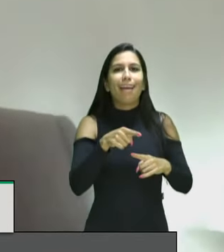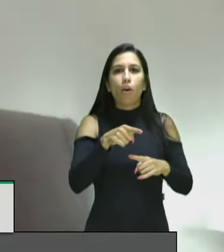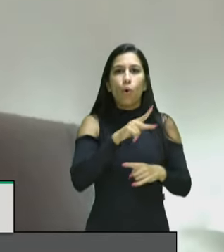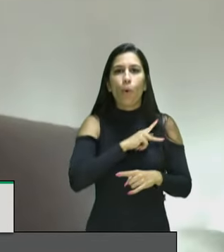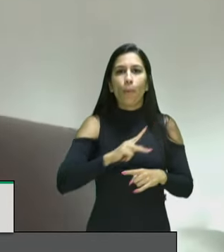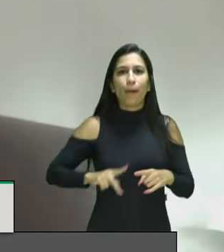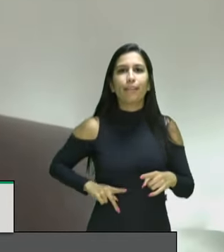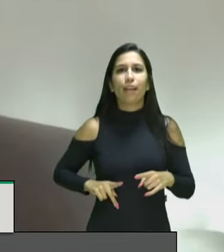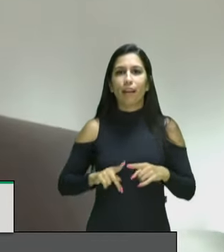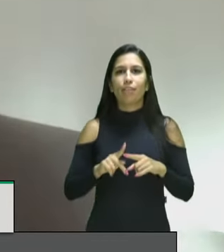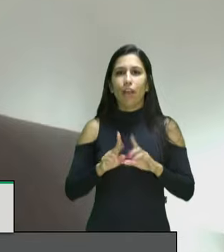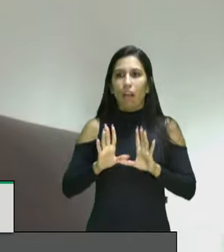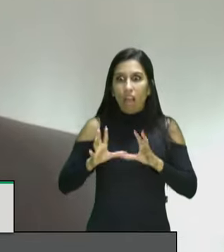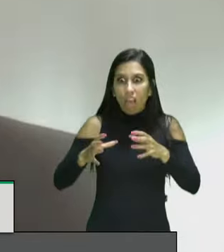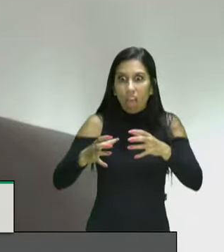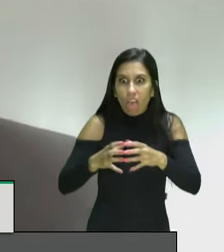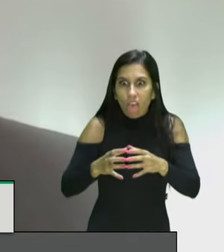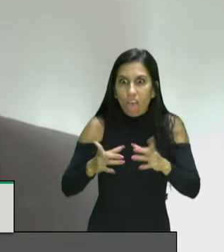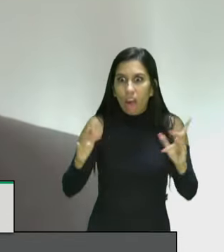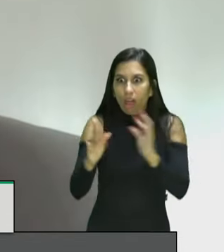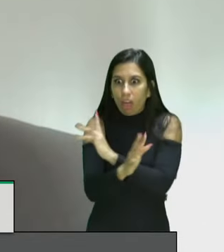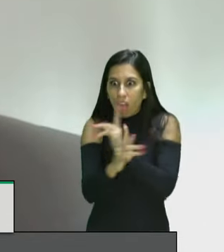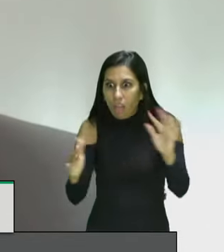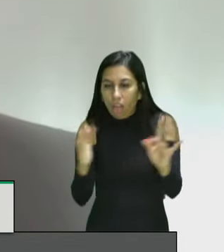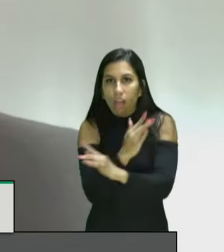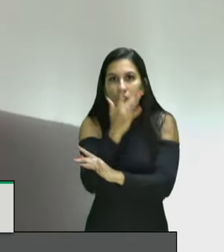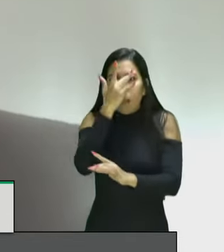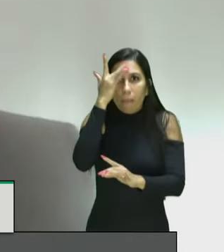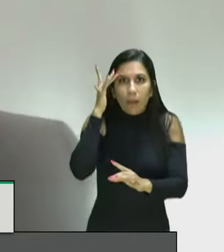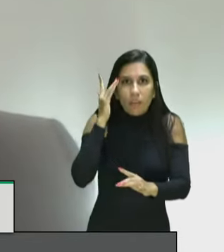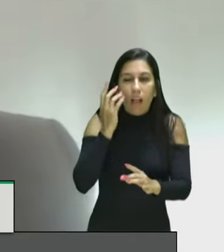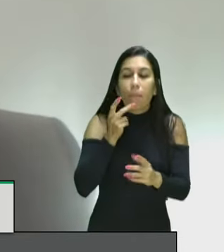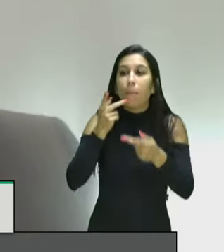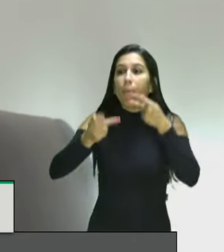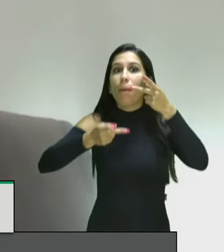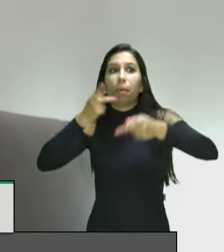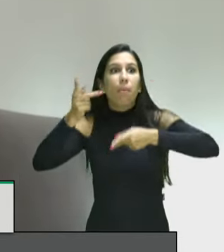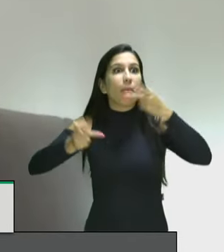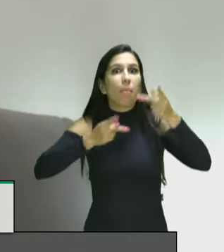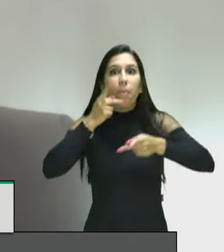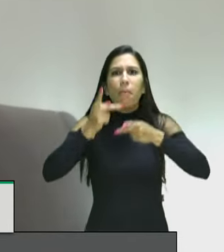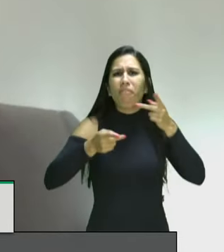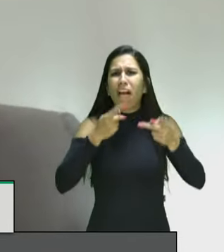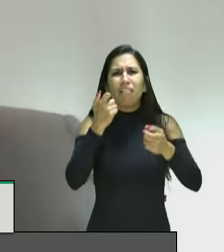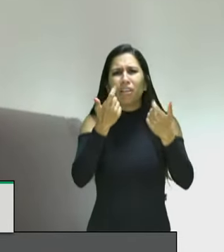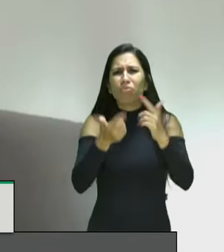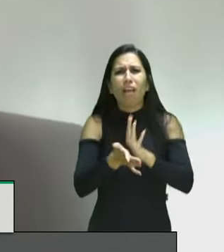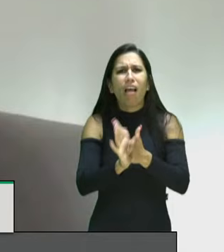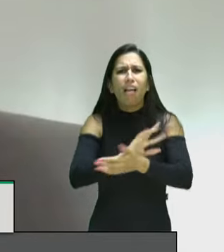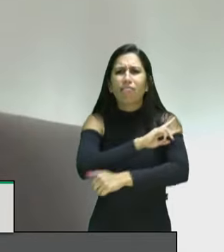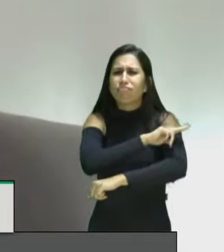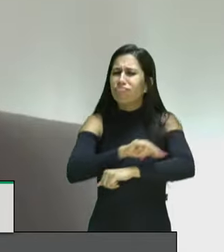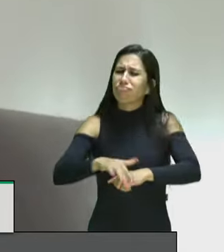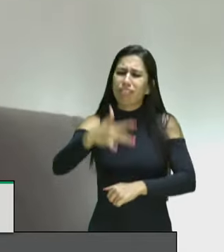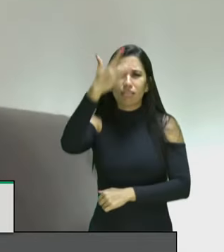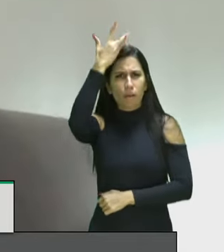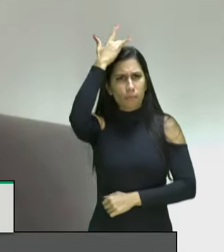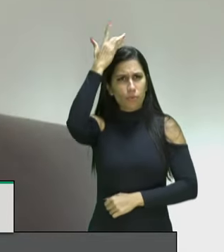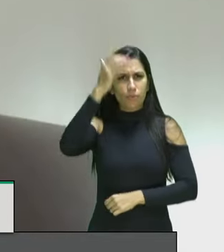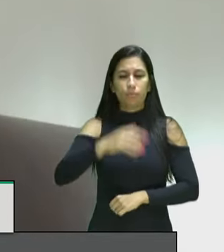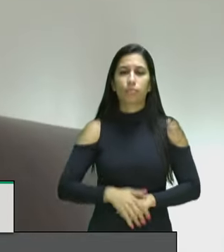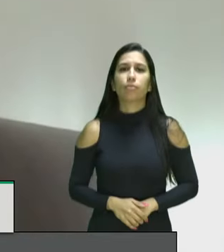torno de uma de uma ideia de que de fato o racismo não precisa ser combatido dizer também que